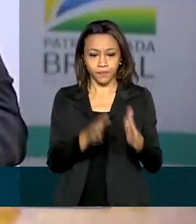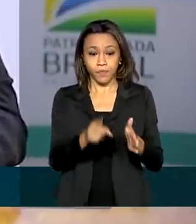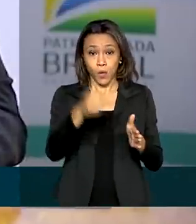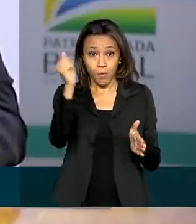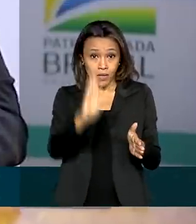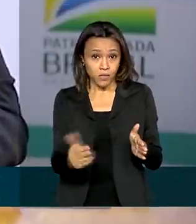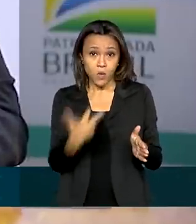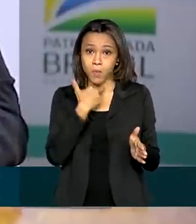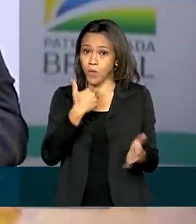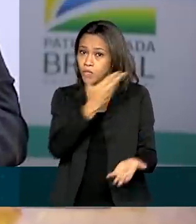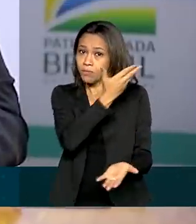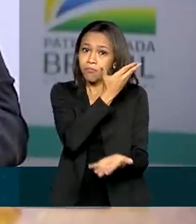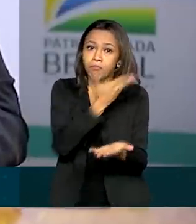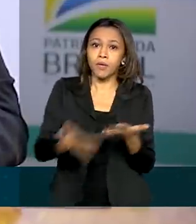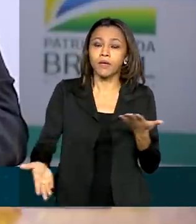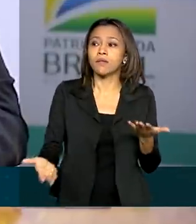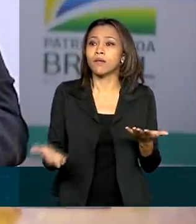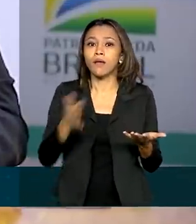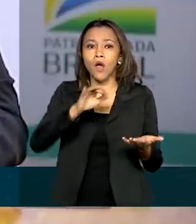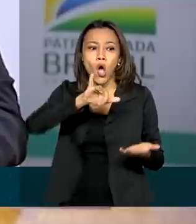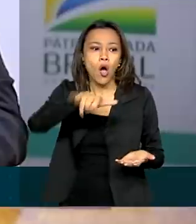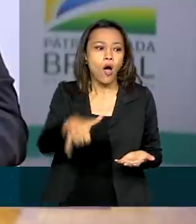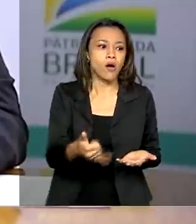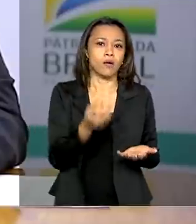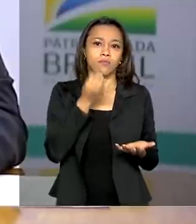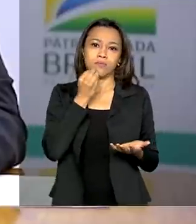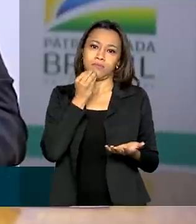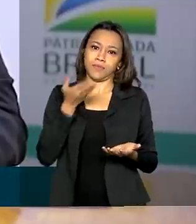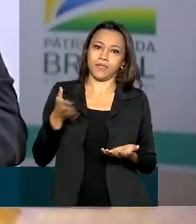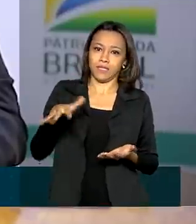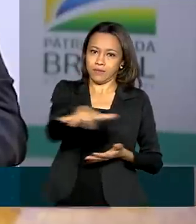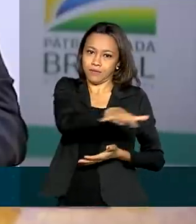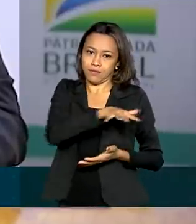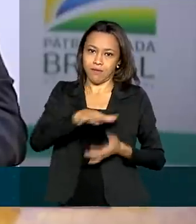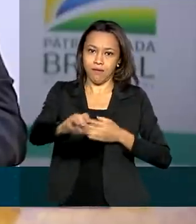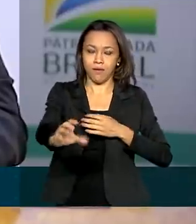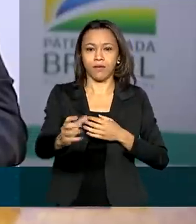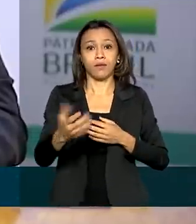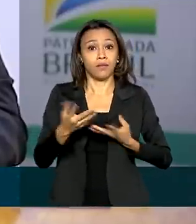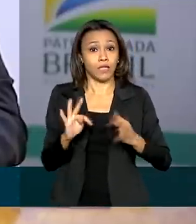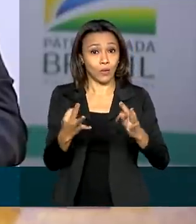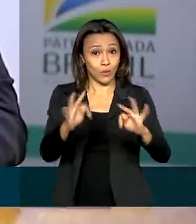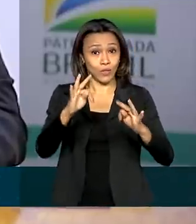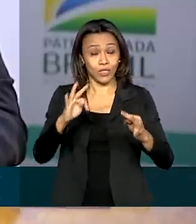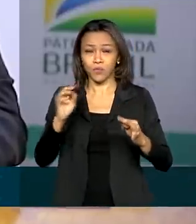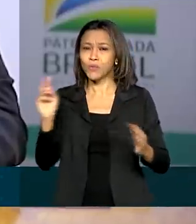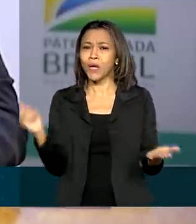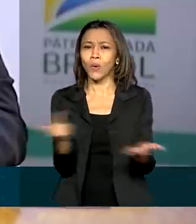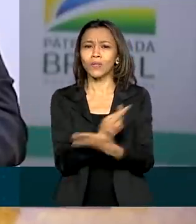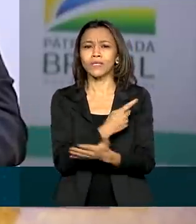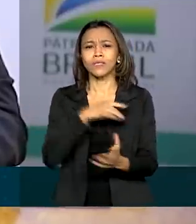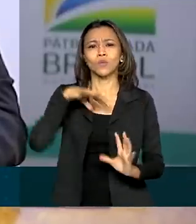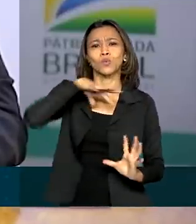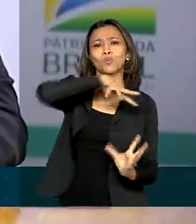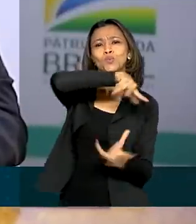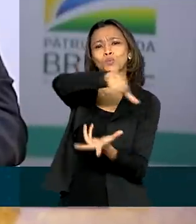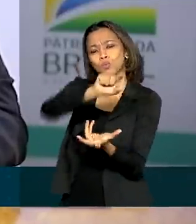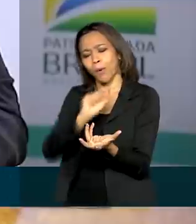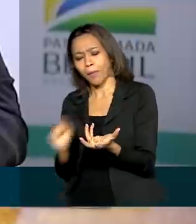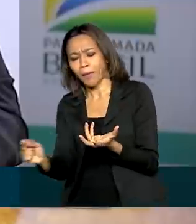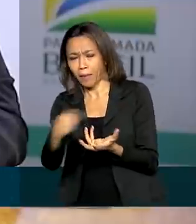história e deixar de embarcar nessa tecnologia junto com o resto do mundo. Perder essa janela de